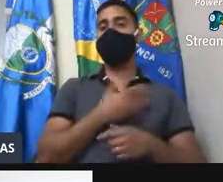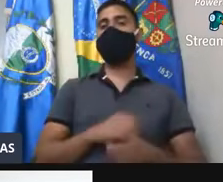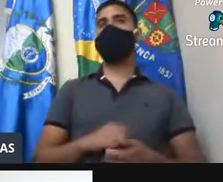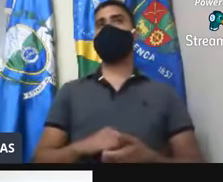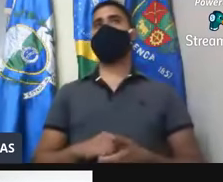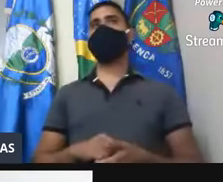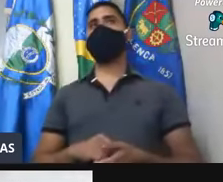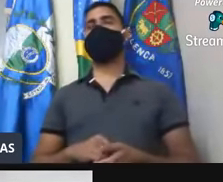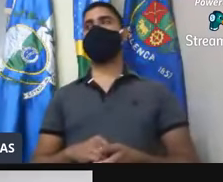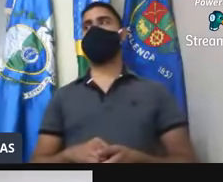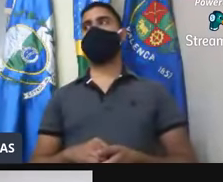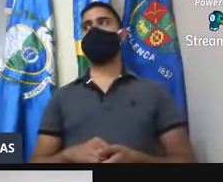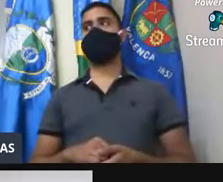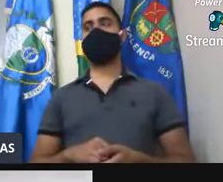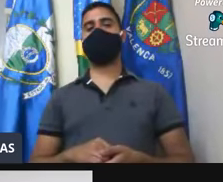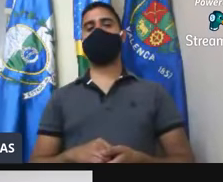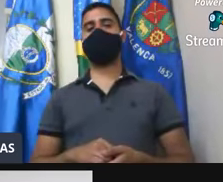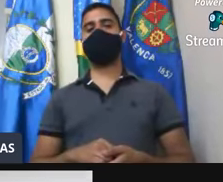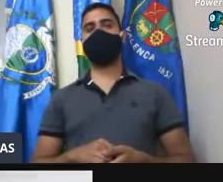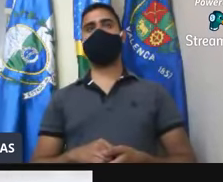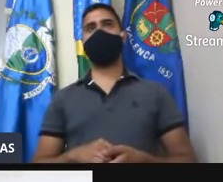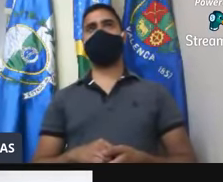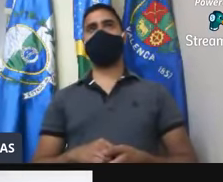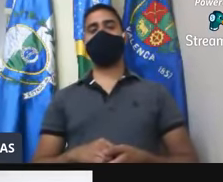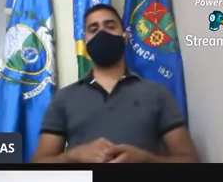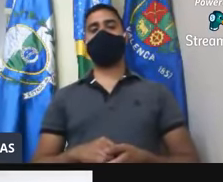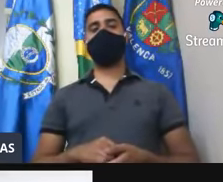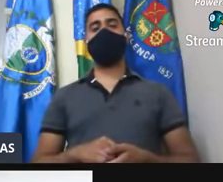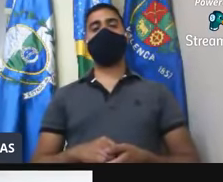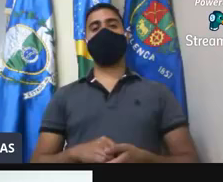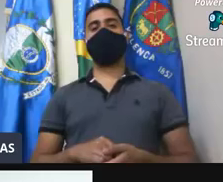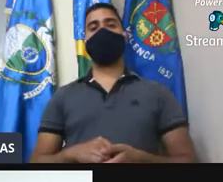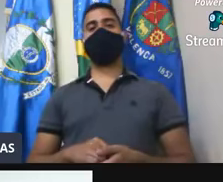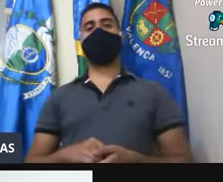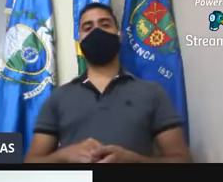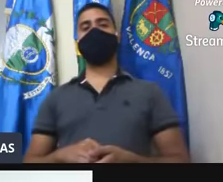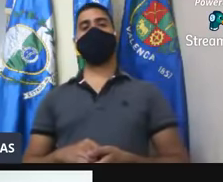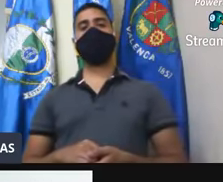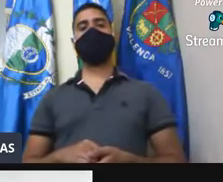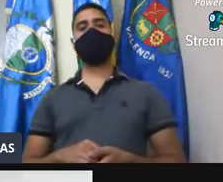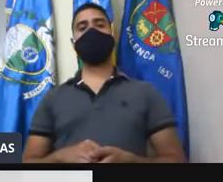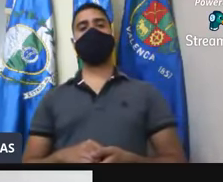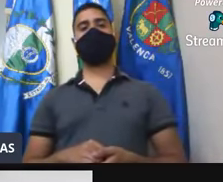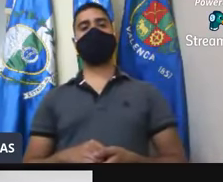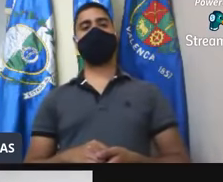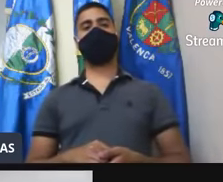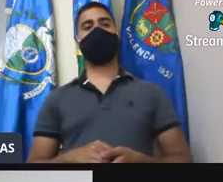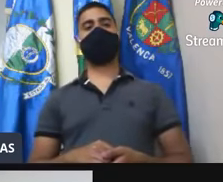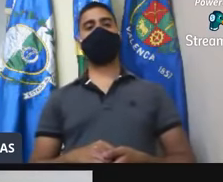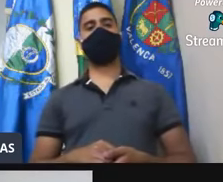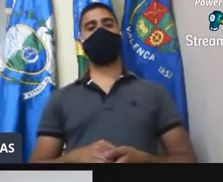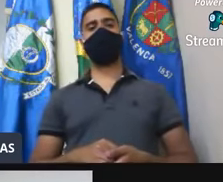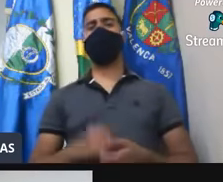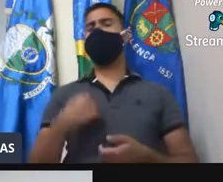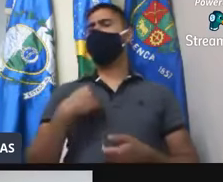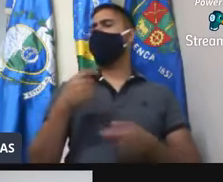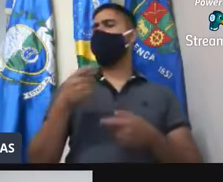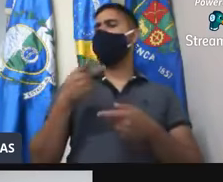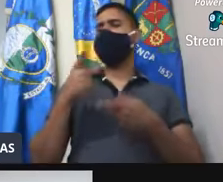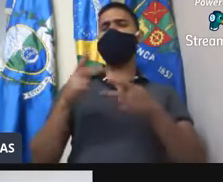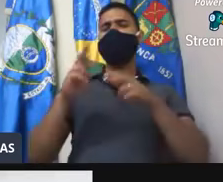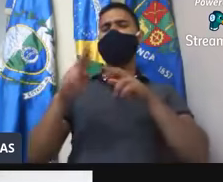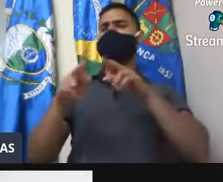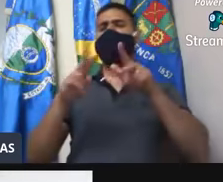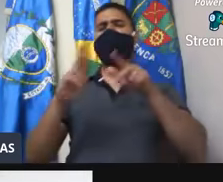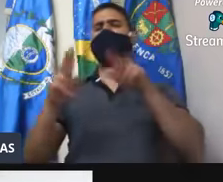acompanham pela internet. Presidente, na verdade, eu vou levantar vários assuntos aqui, presidente, vou começar